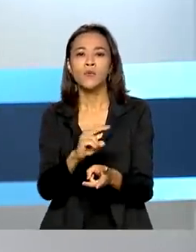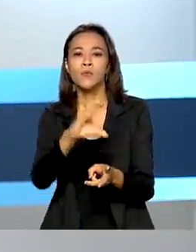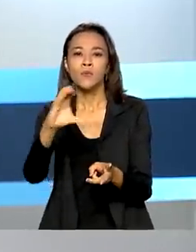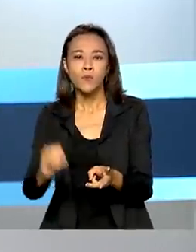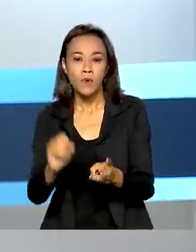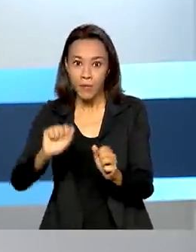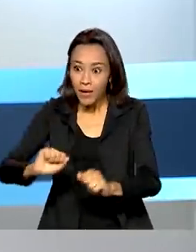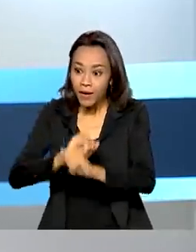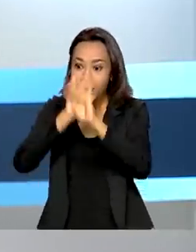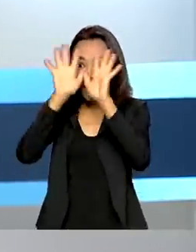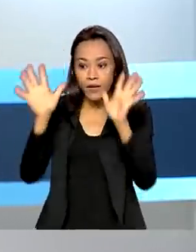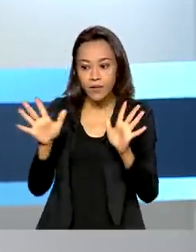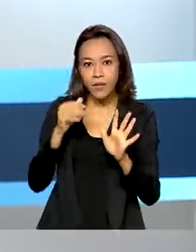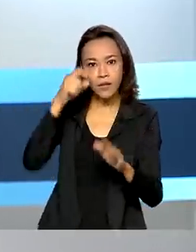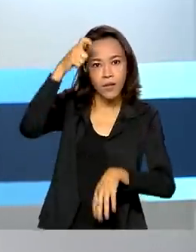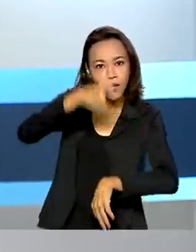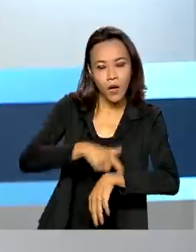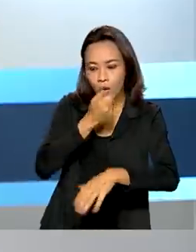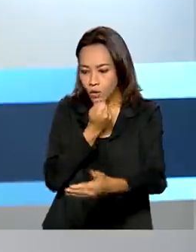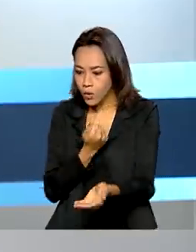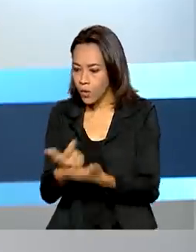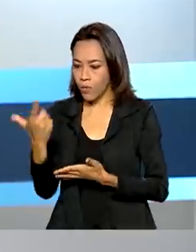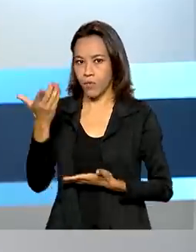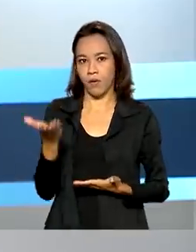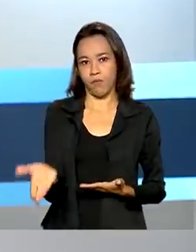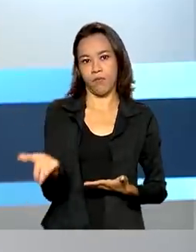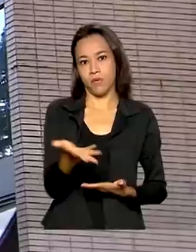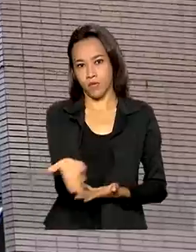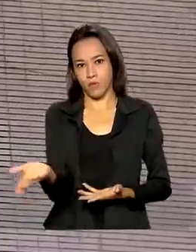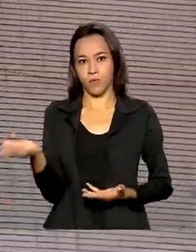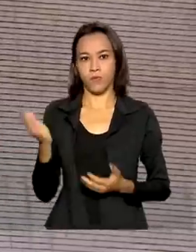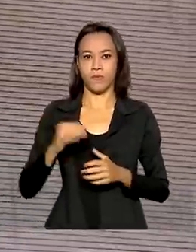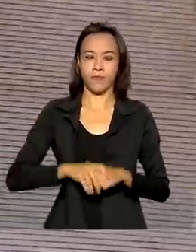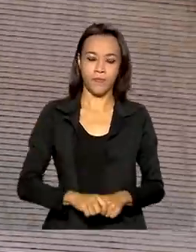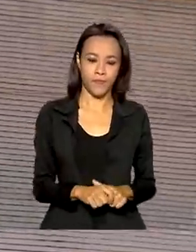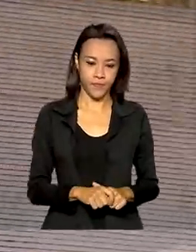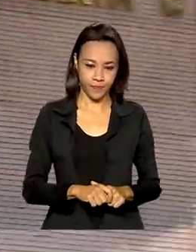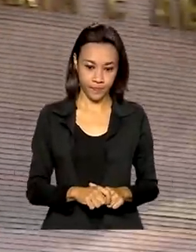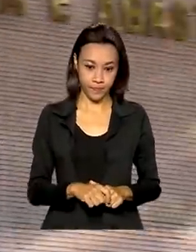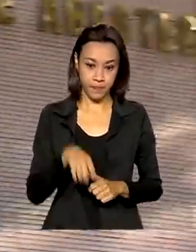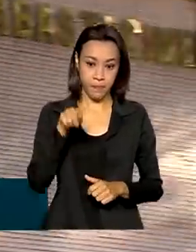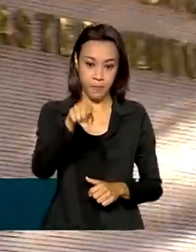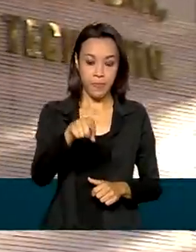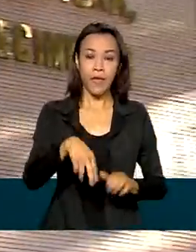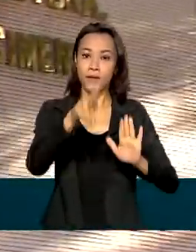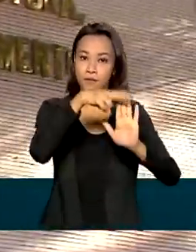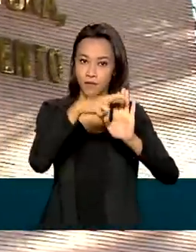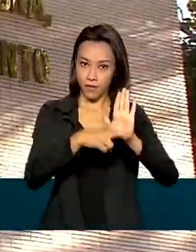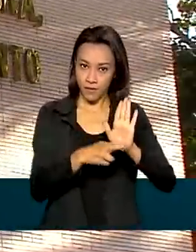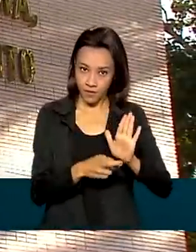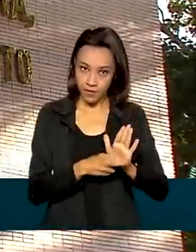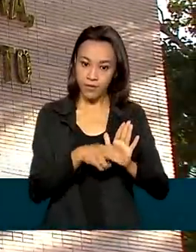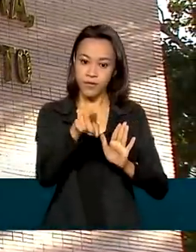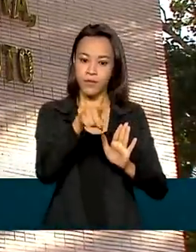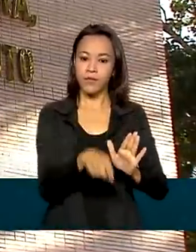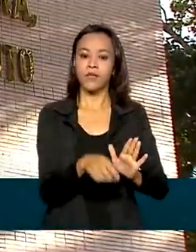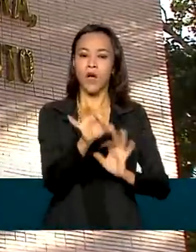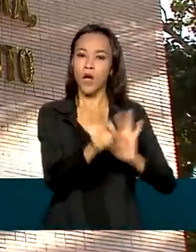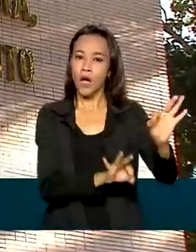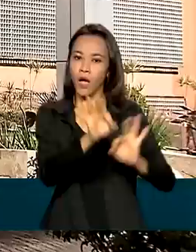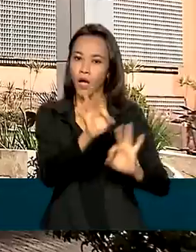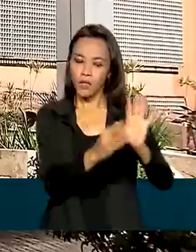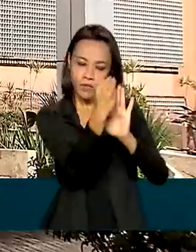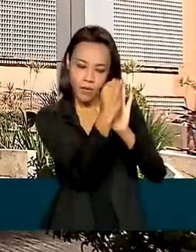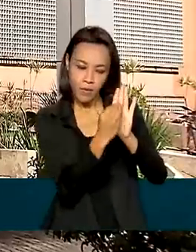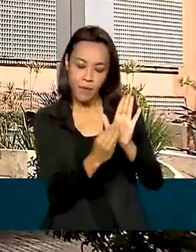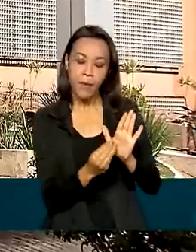mais clareza na hora de comprar esses produtos. A regulamentação do Ministério da Agricultura é para atender